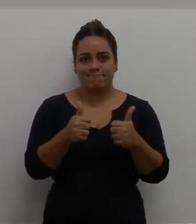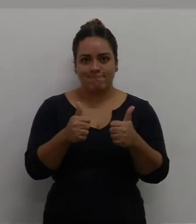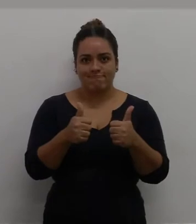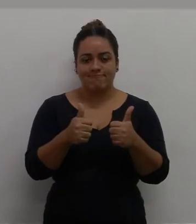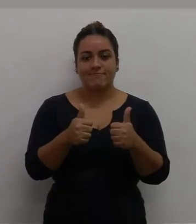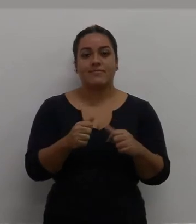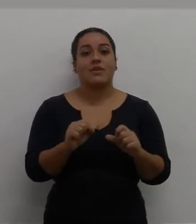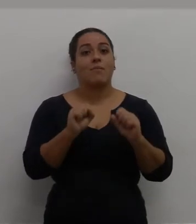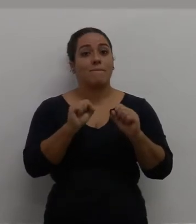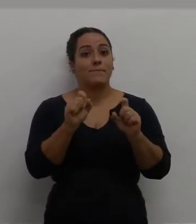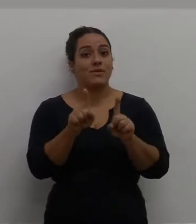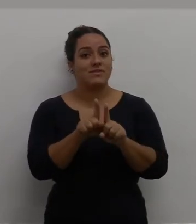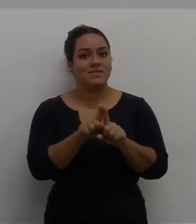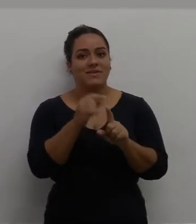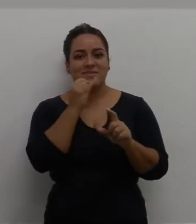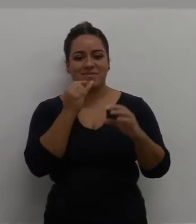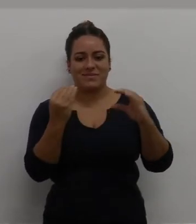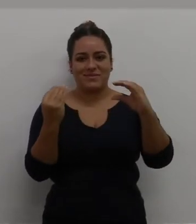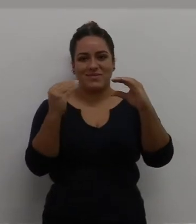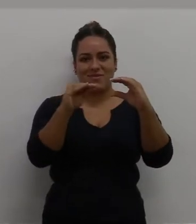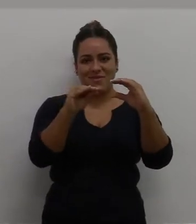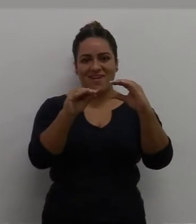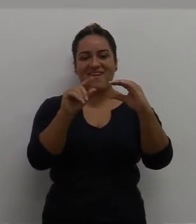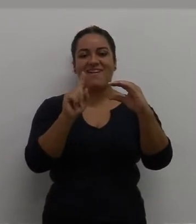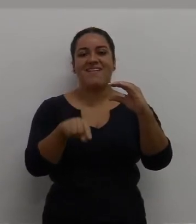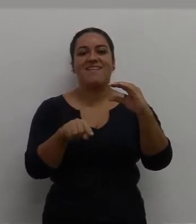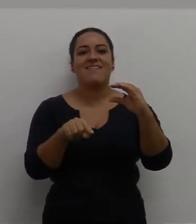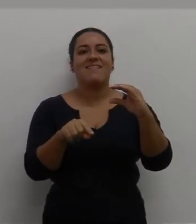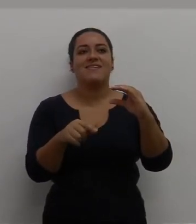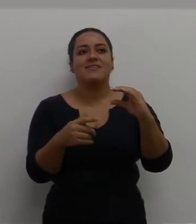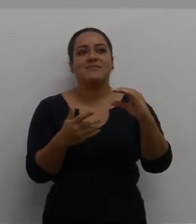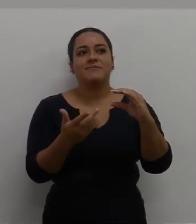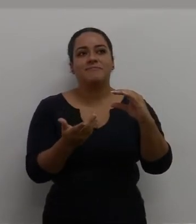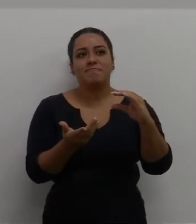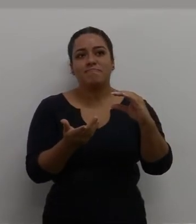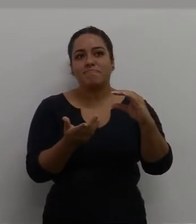certo? Posso também inserir uma,